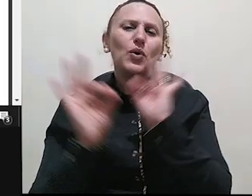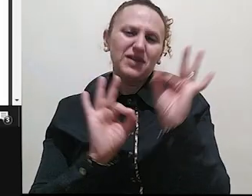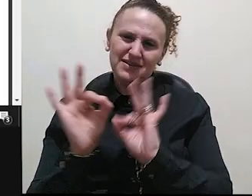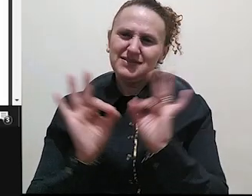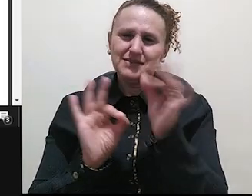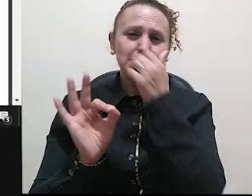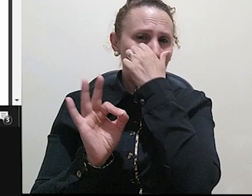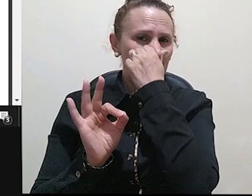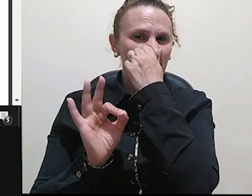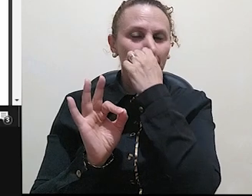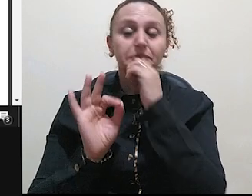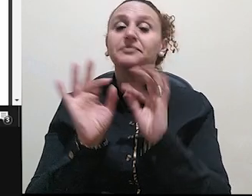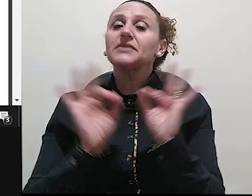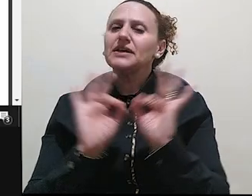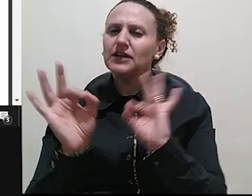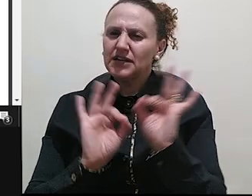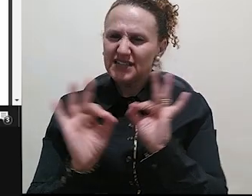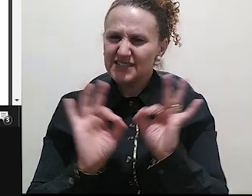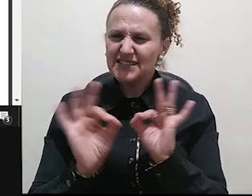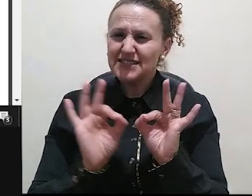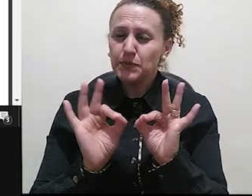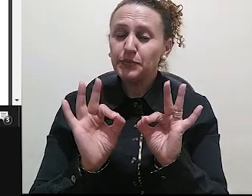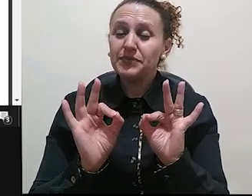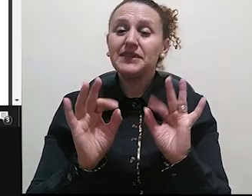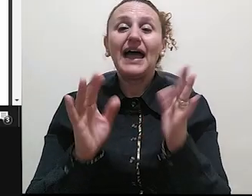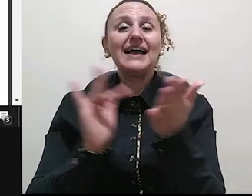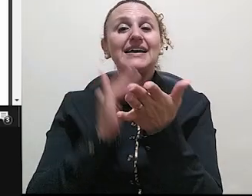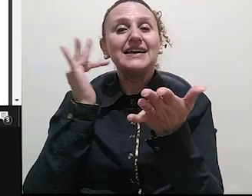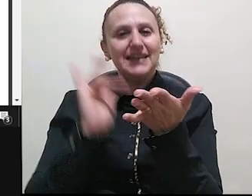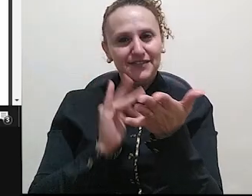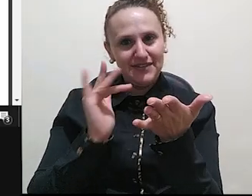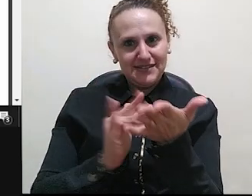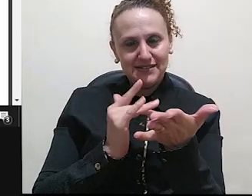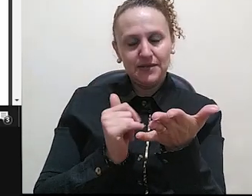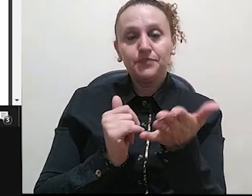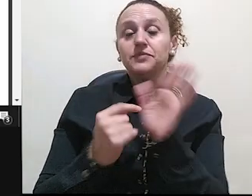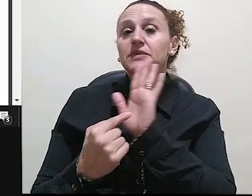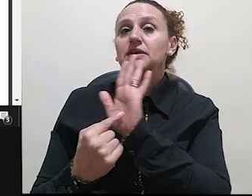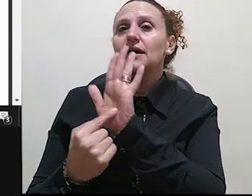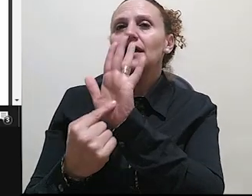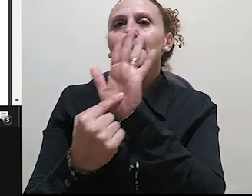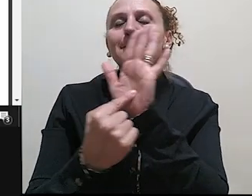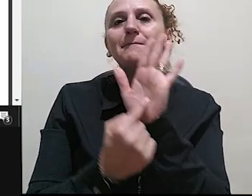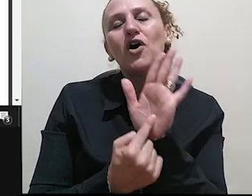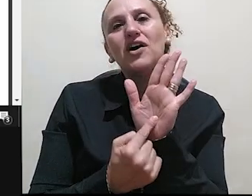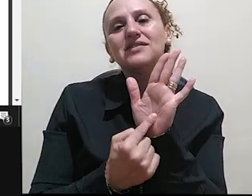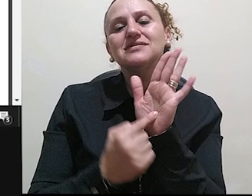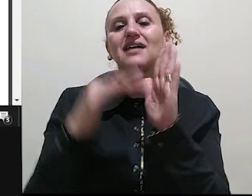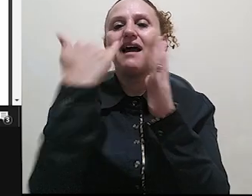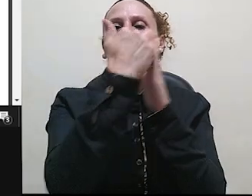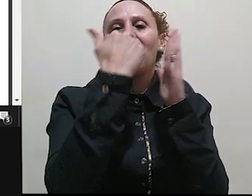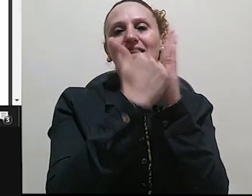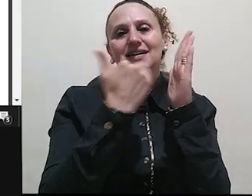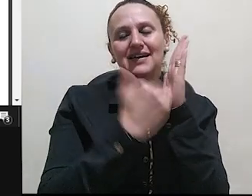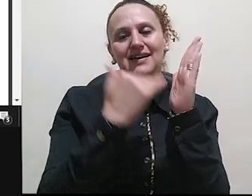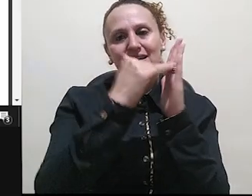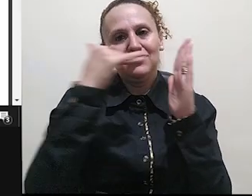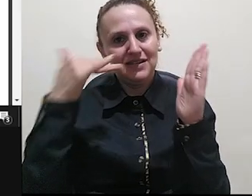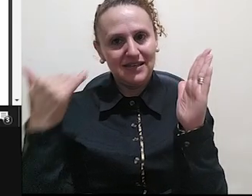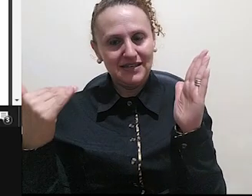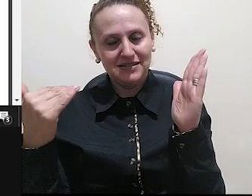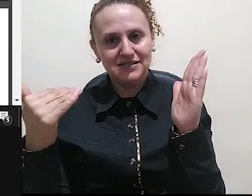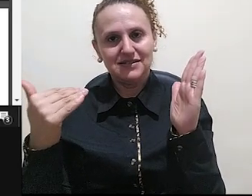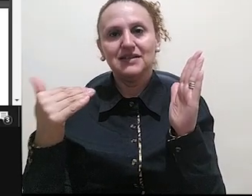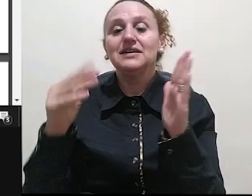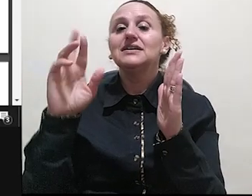da resenha não, da revista, porque a revista traz a referência da resenha e